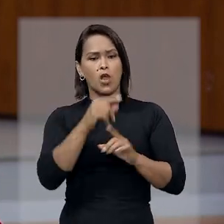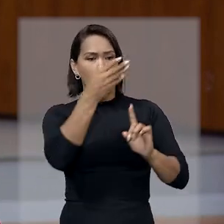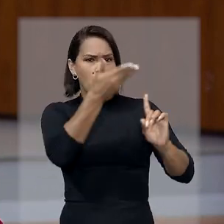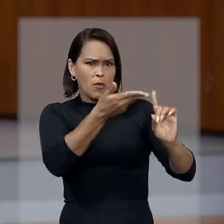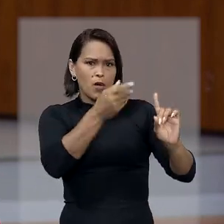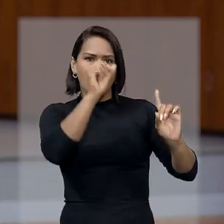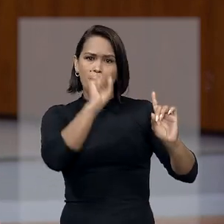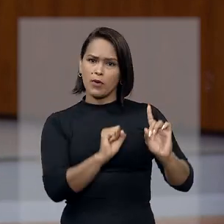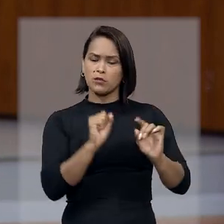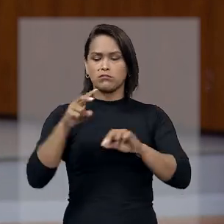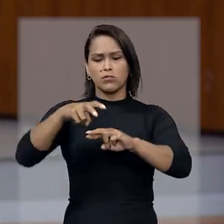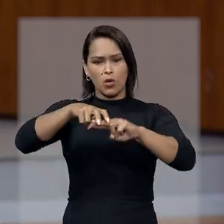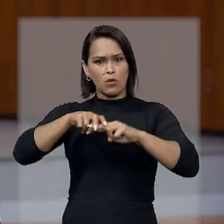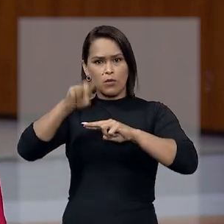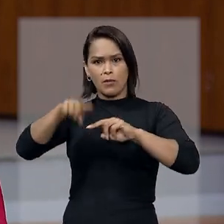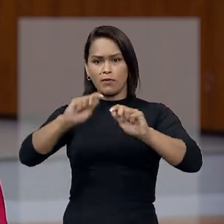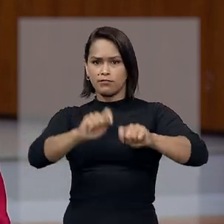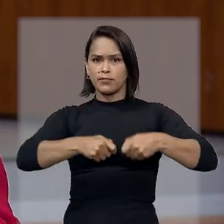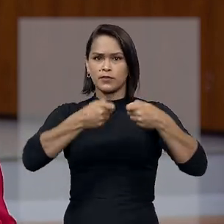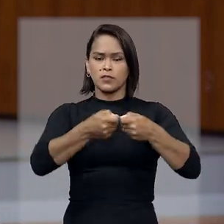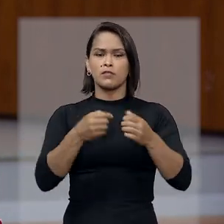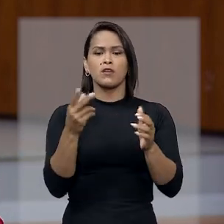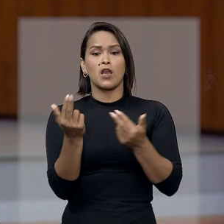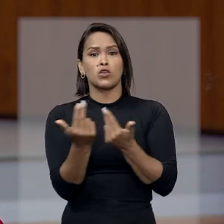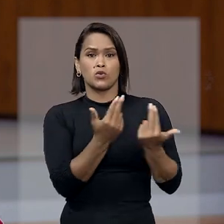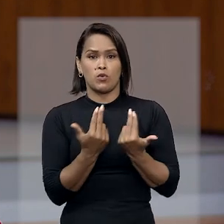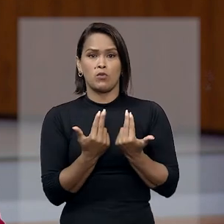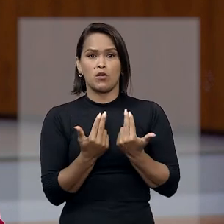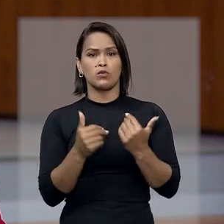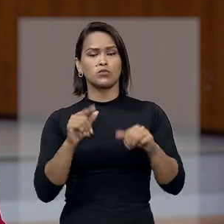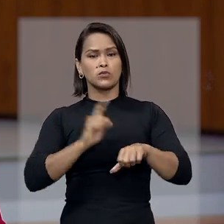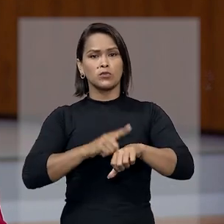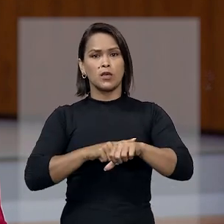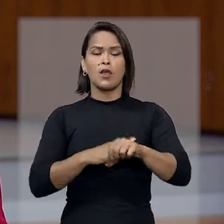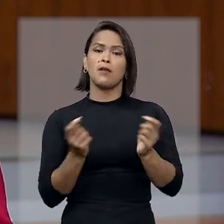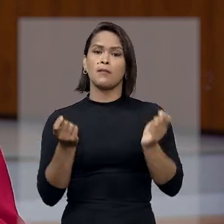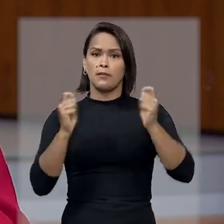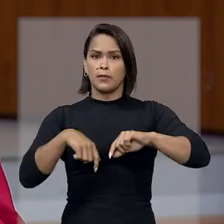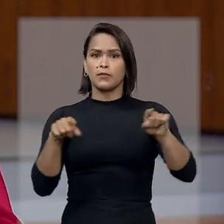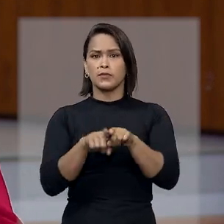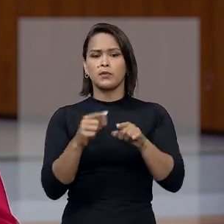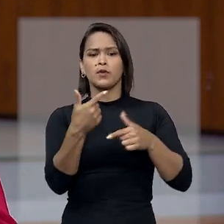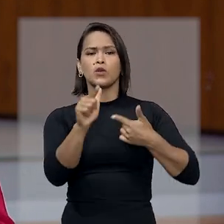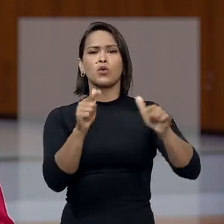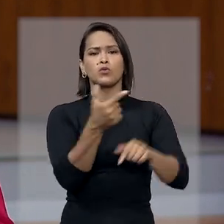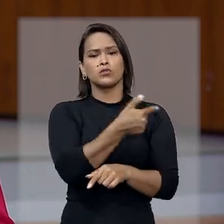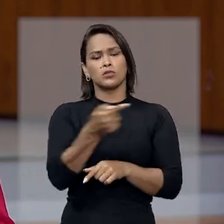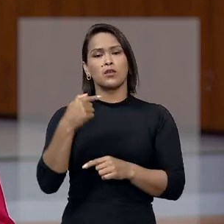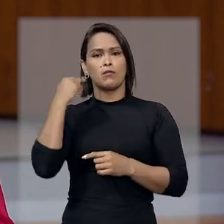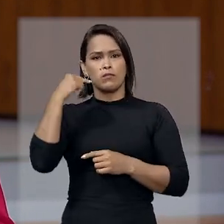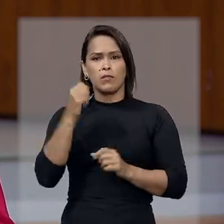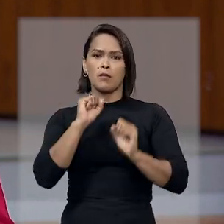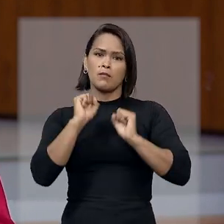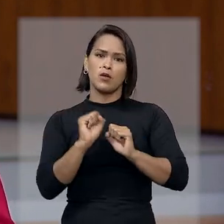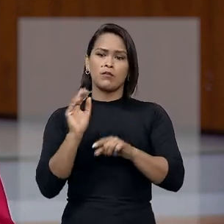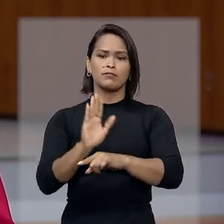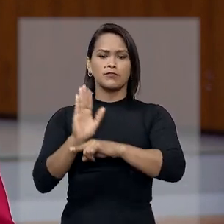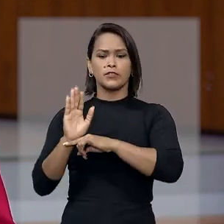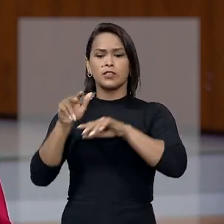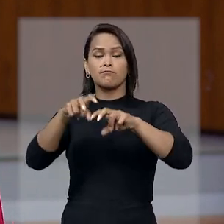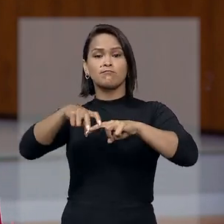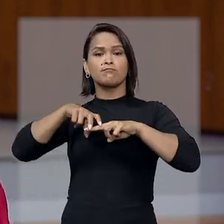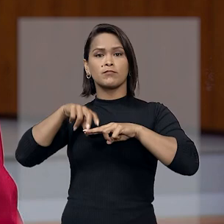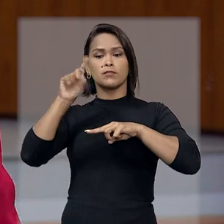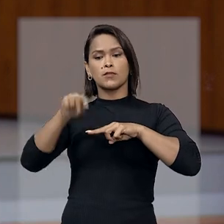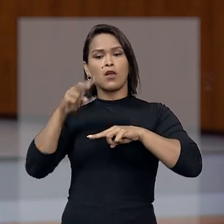ocupem a bancada da defesa ao mesmo tempo, além de permitir que outros sete advogados fiquem na plateia.